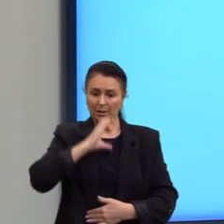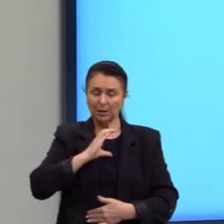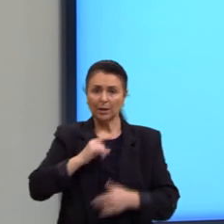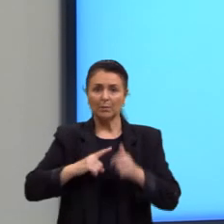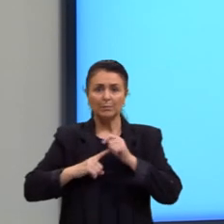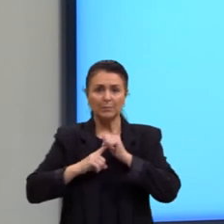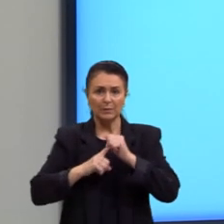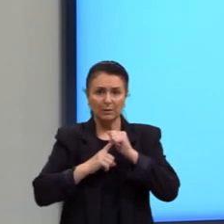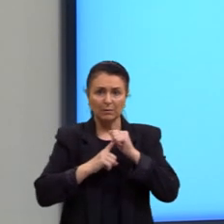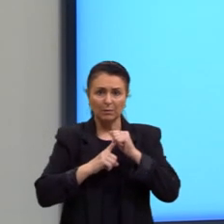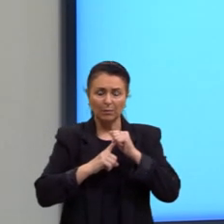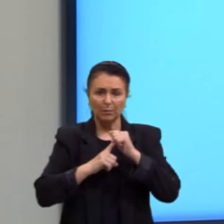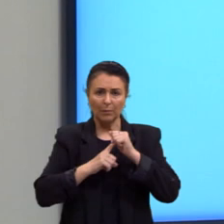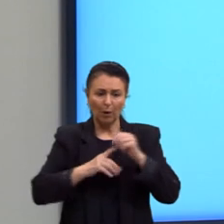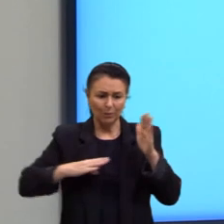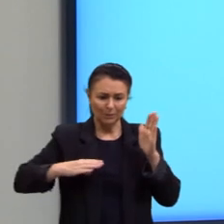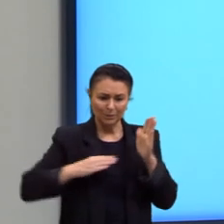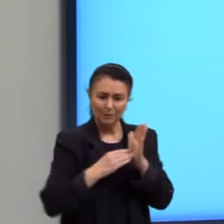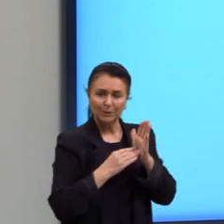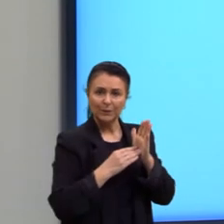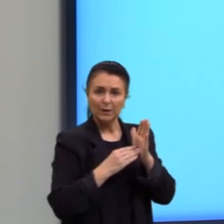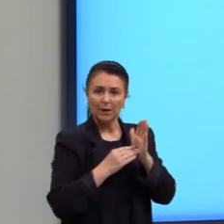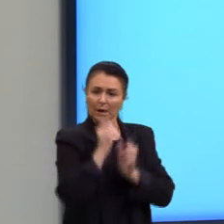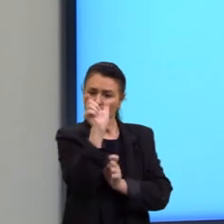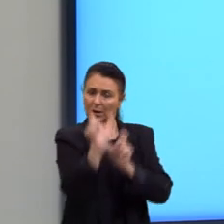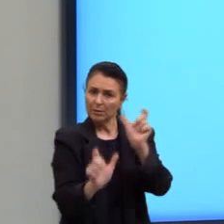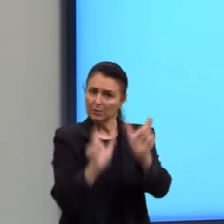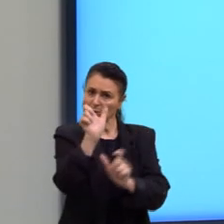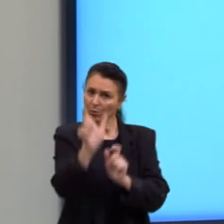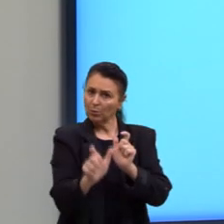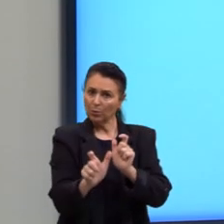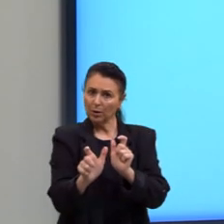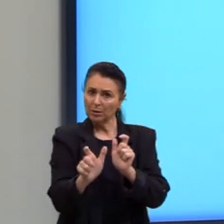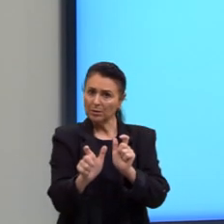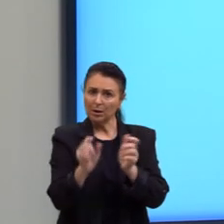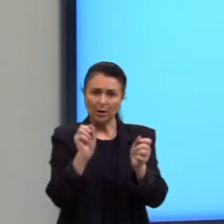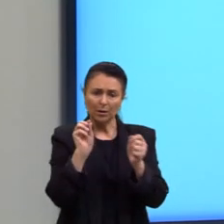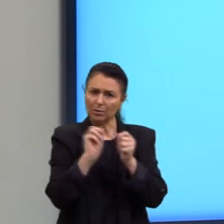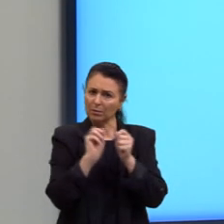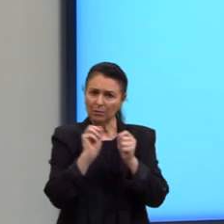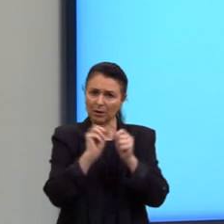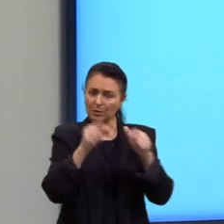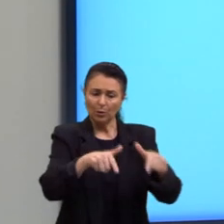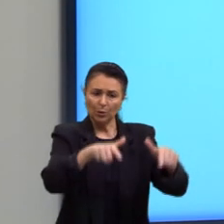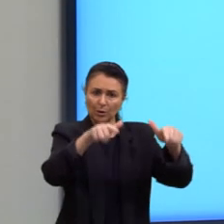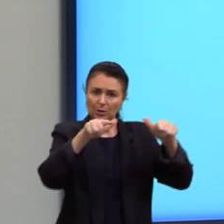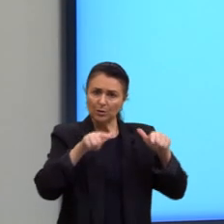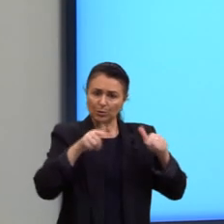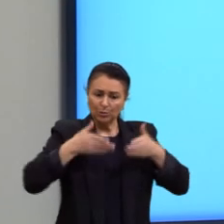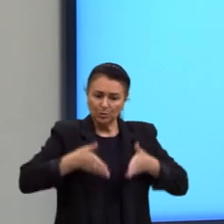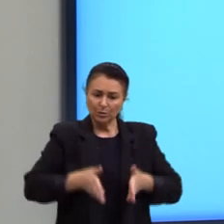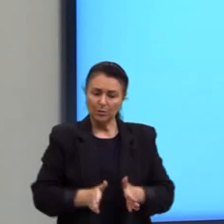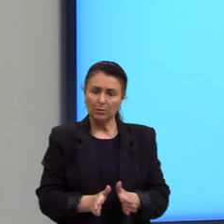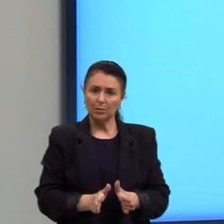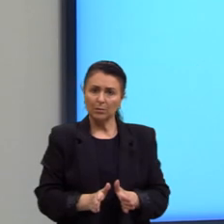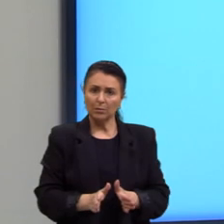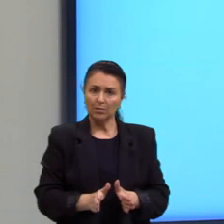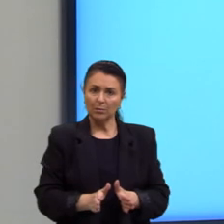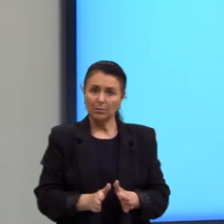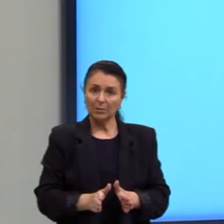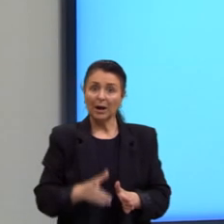entrave que impede que tantas pessoas não se registrem. E aqui eu tenho um exemplo de